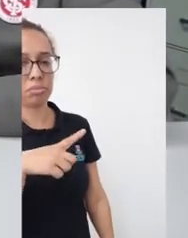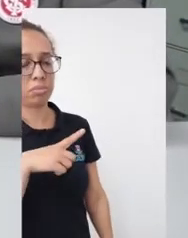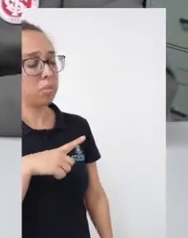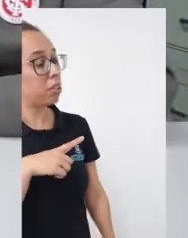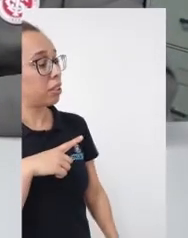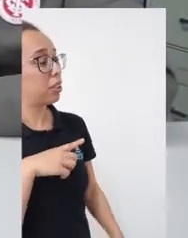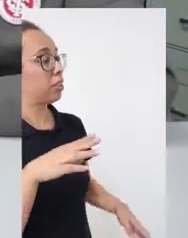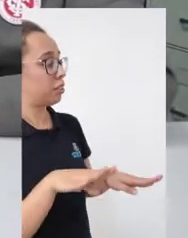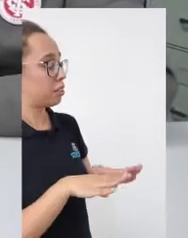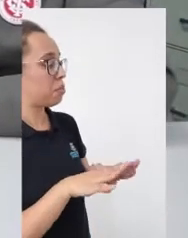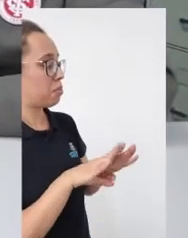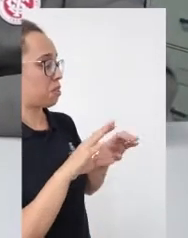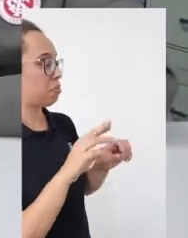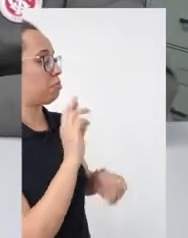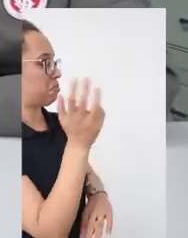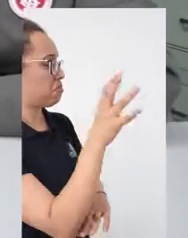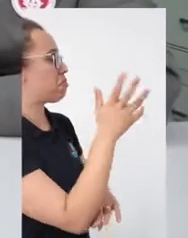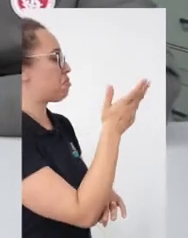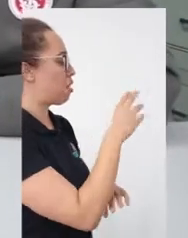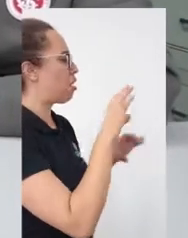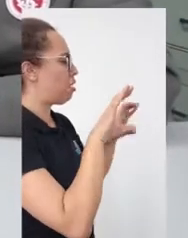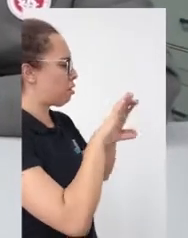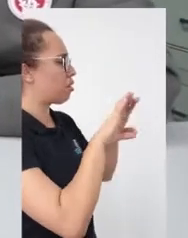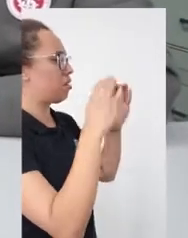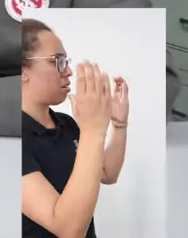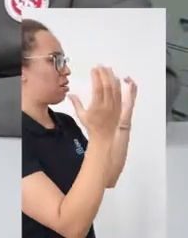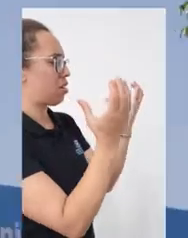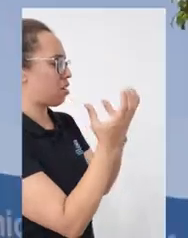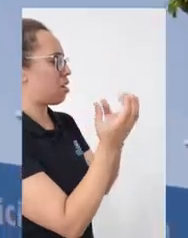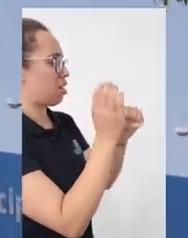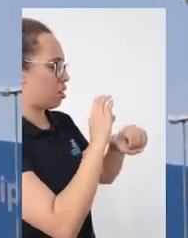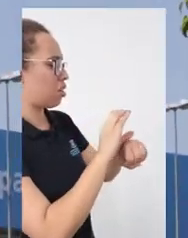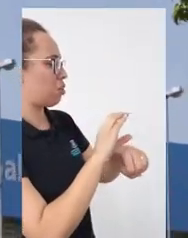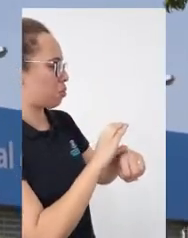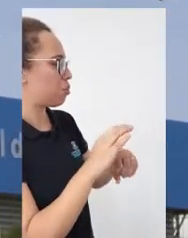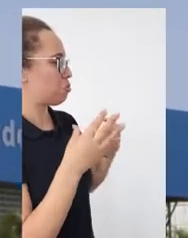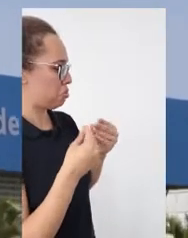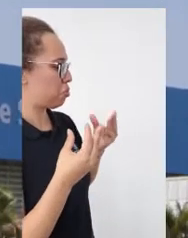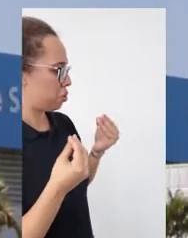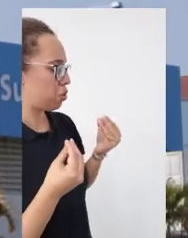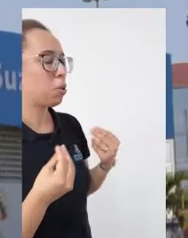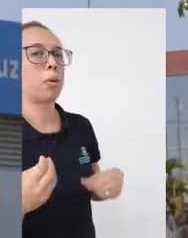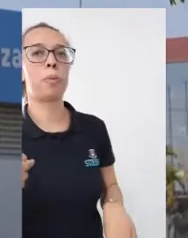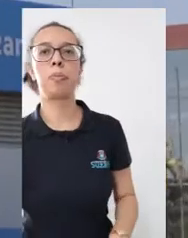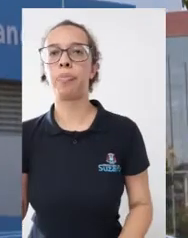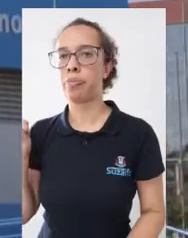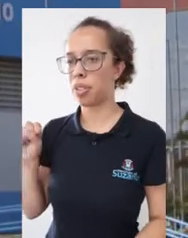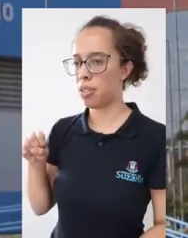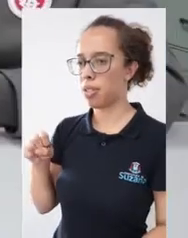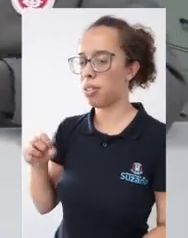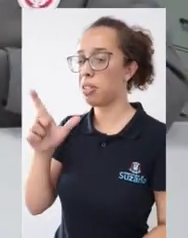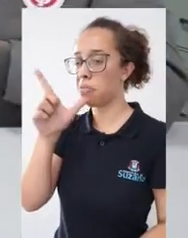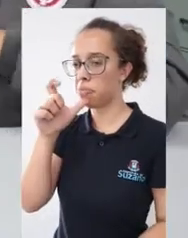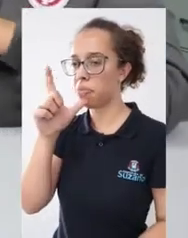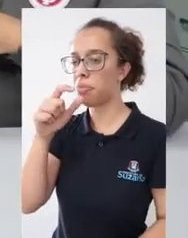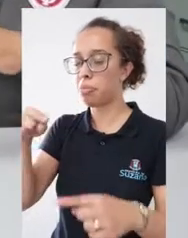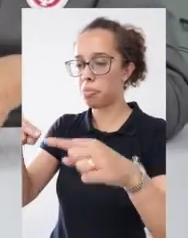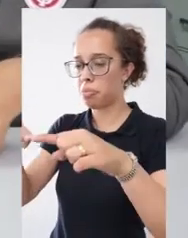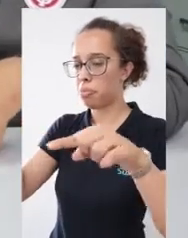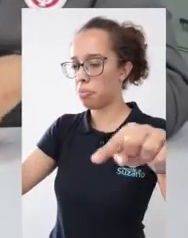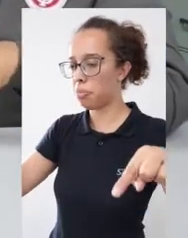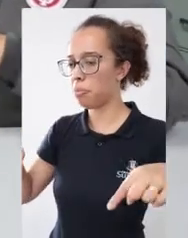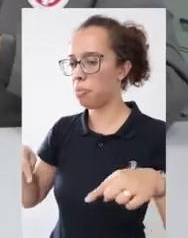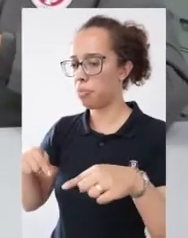E na arena e no parque também tem aulas, outras aulas, né? Sim, tem a piscina do parque que hoje atende 3 minutos, tem a zumba lá, tem a